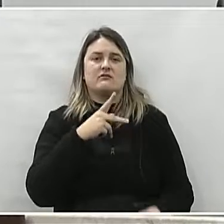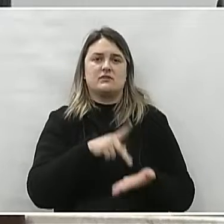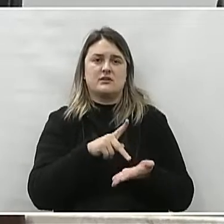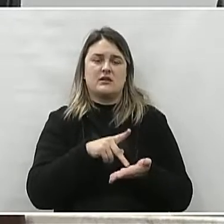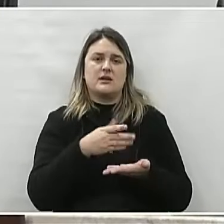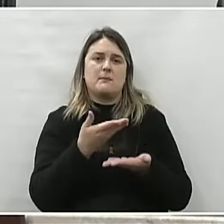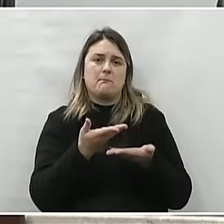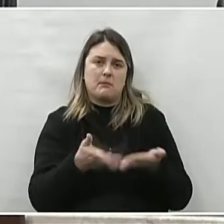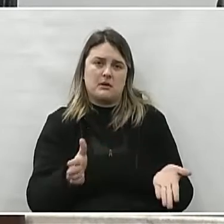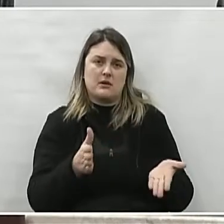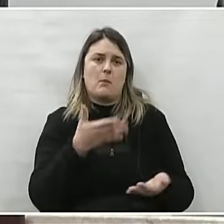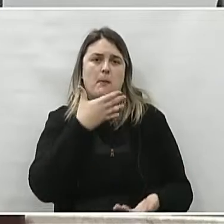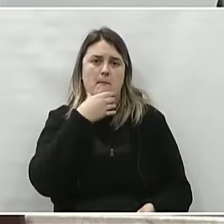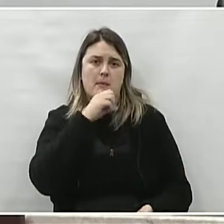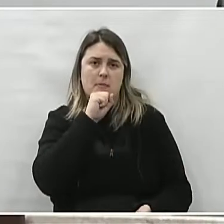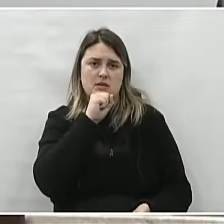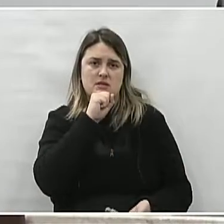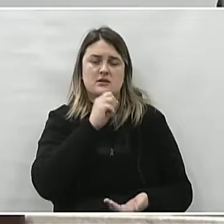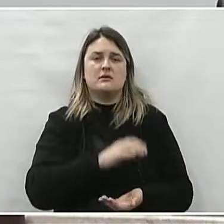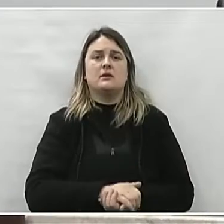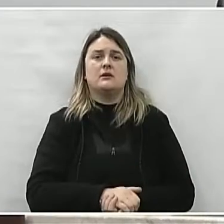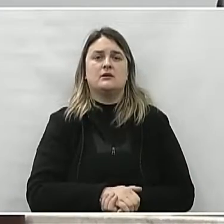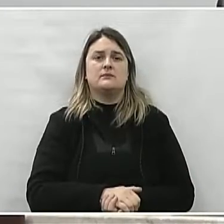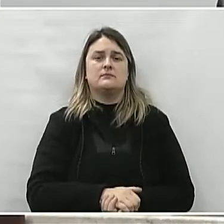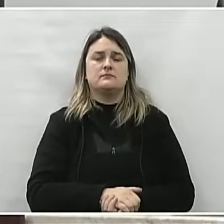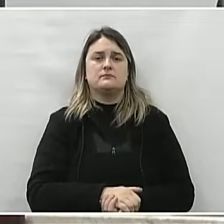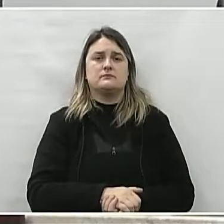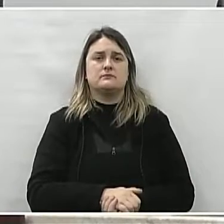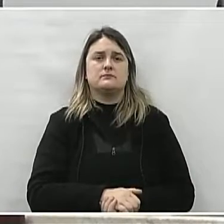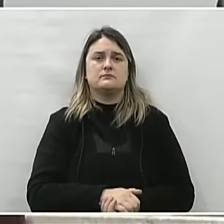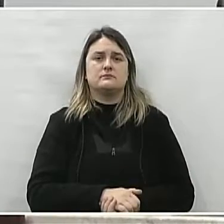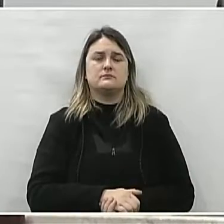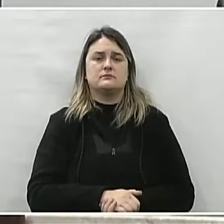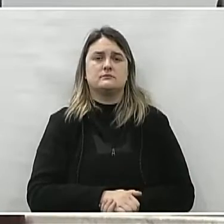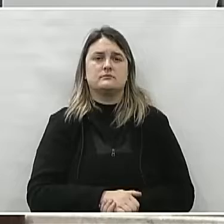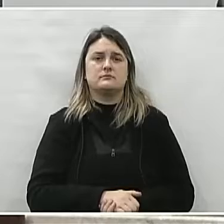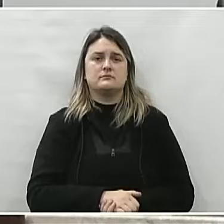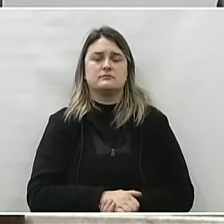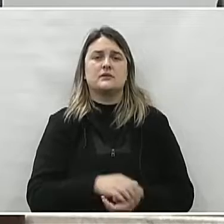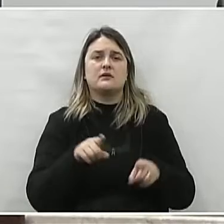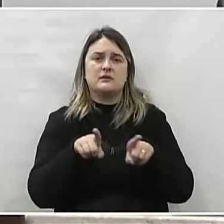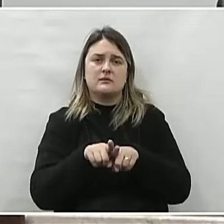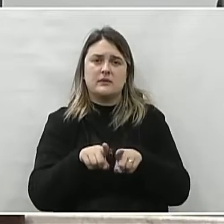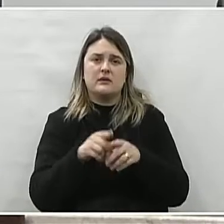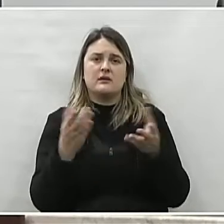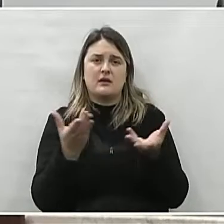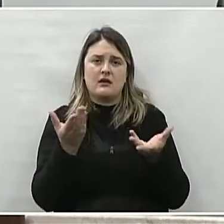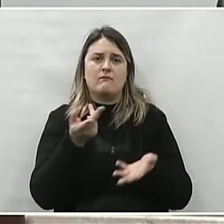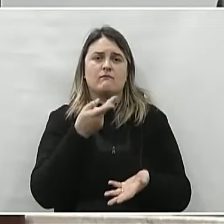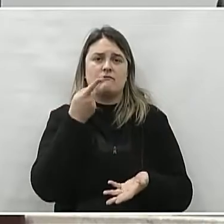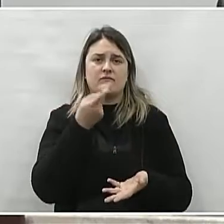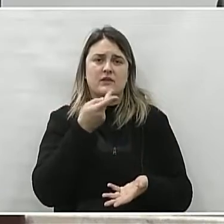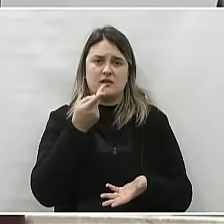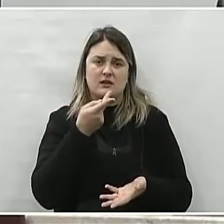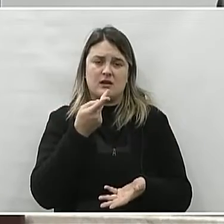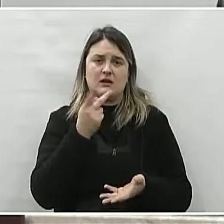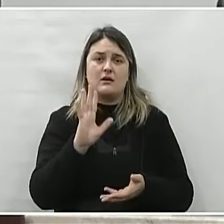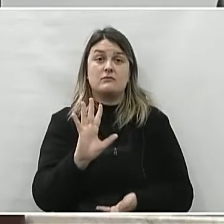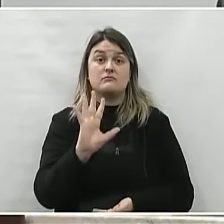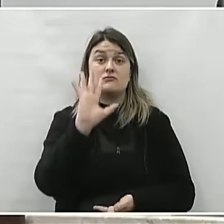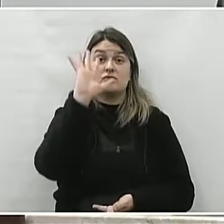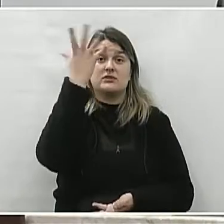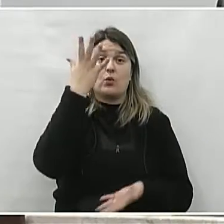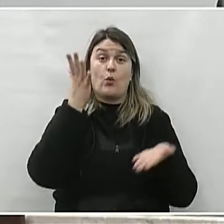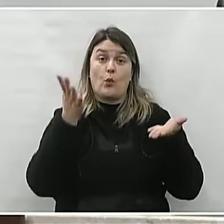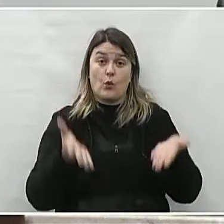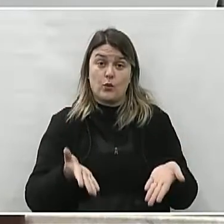pela perca do seu patriarca, do seu Denizar. Também gostaria de destacar a sessão